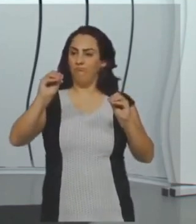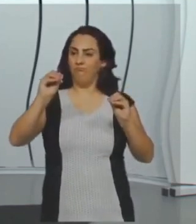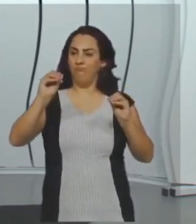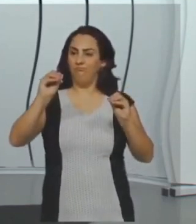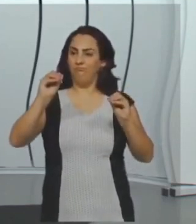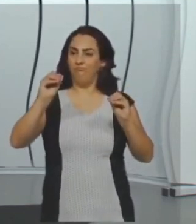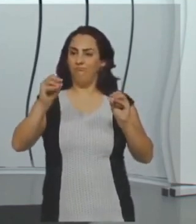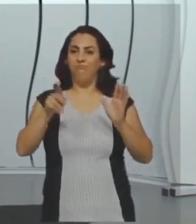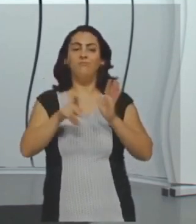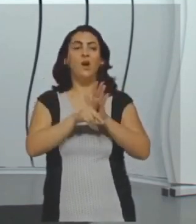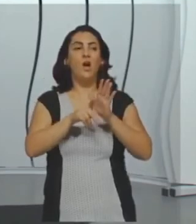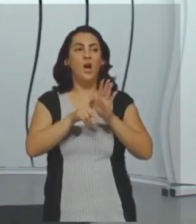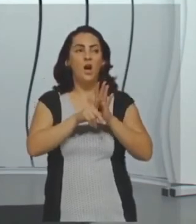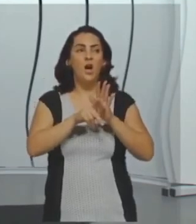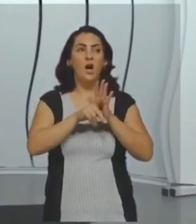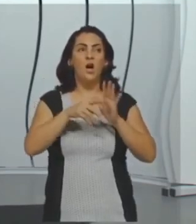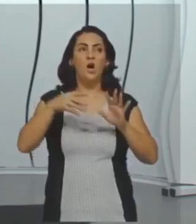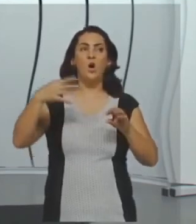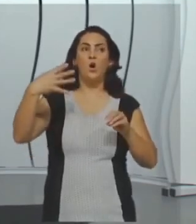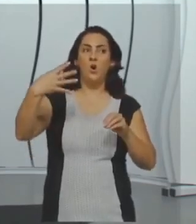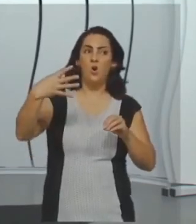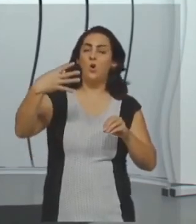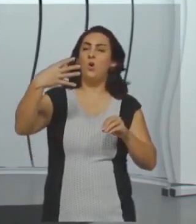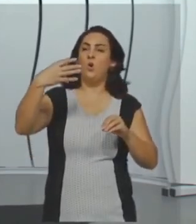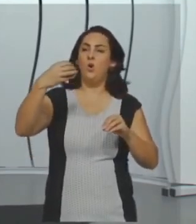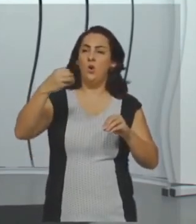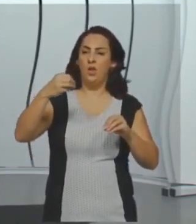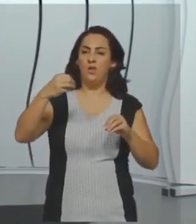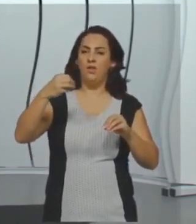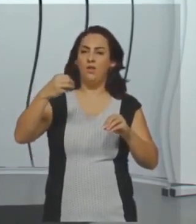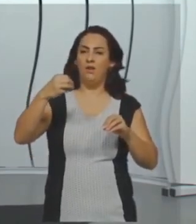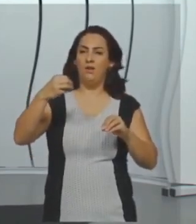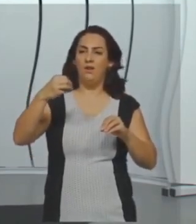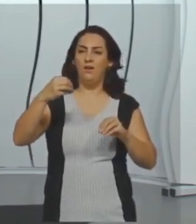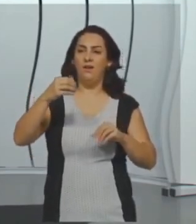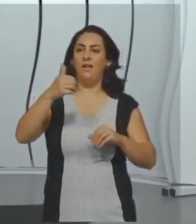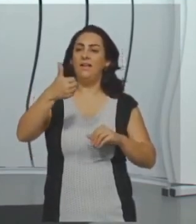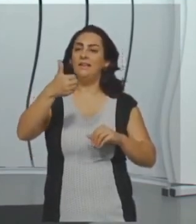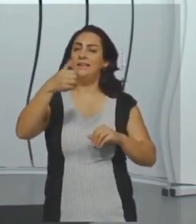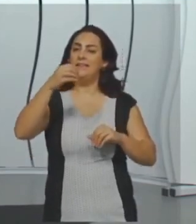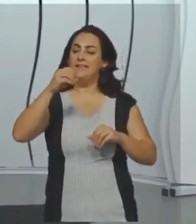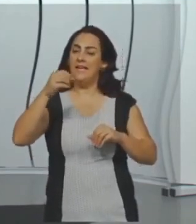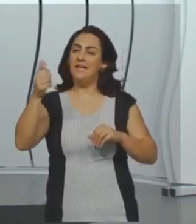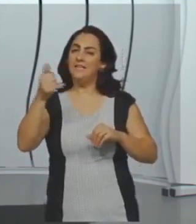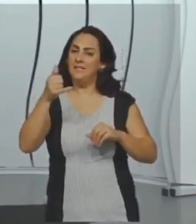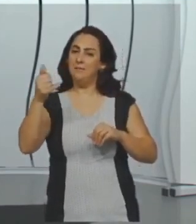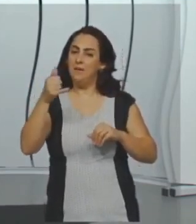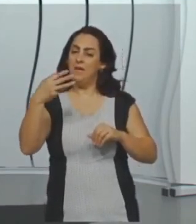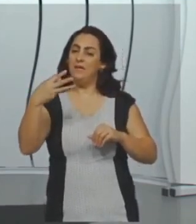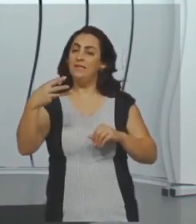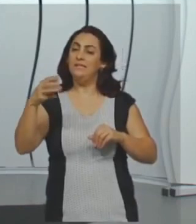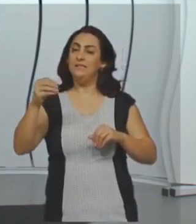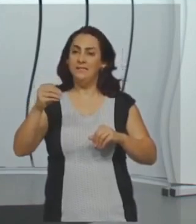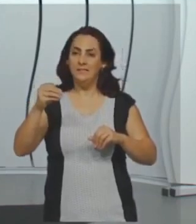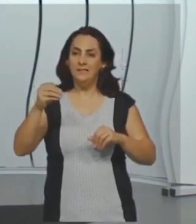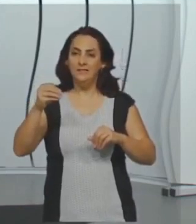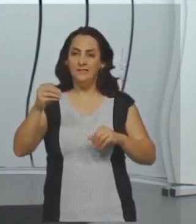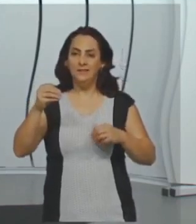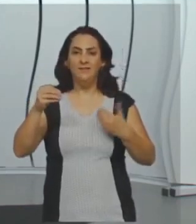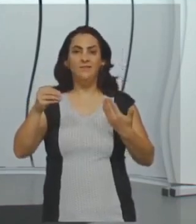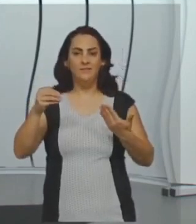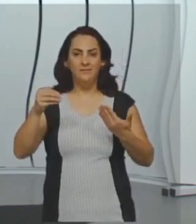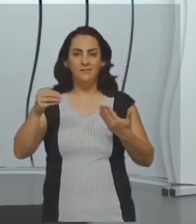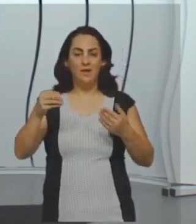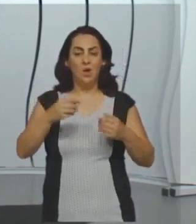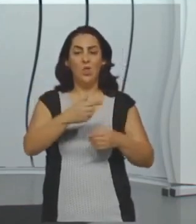né? Menos o 4X é igual a 40, né? E o 10, né? Continua do